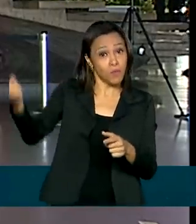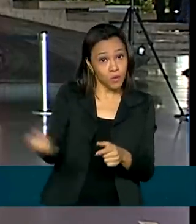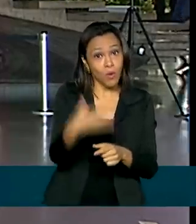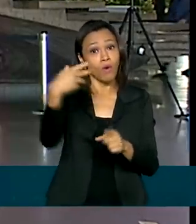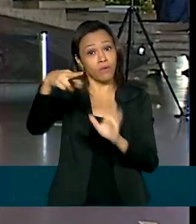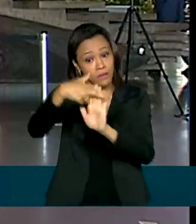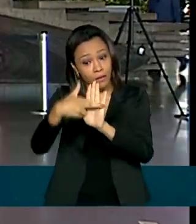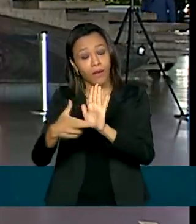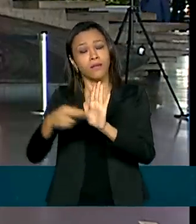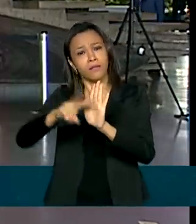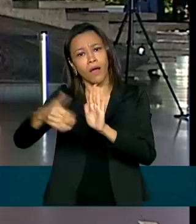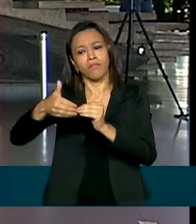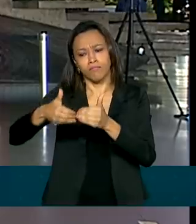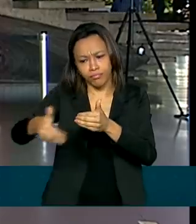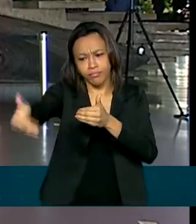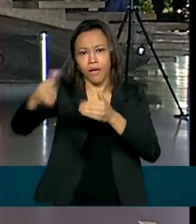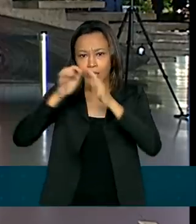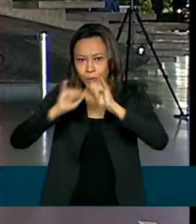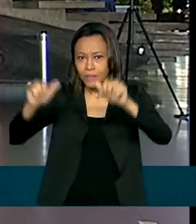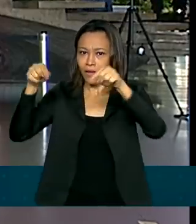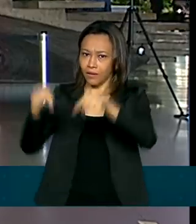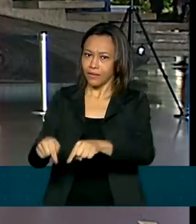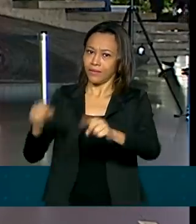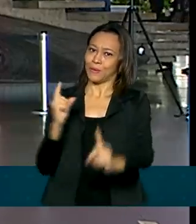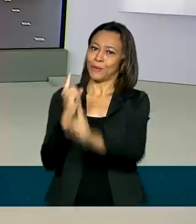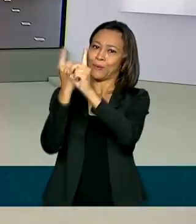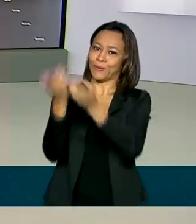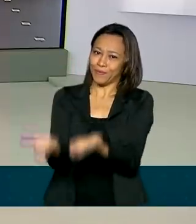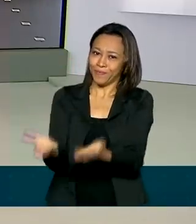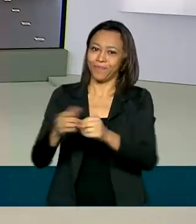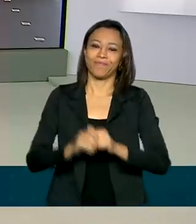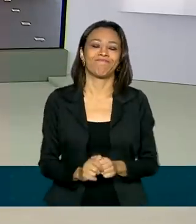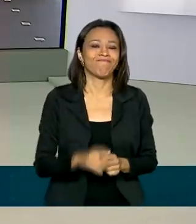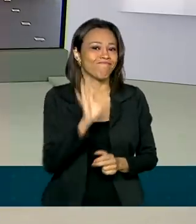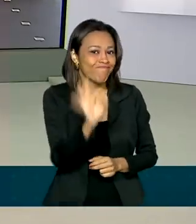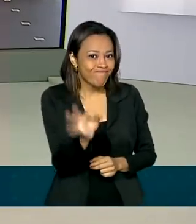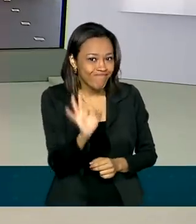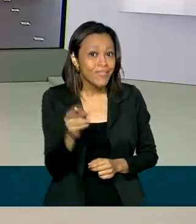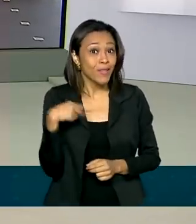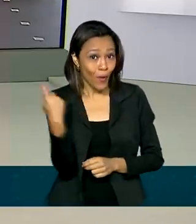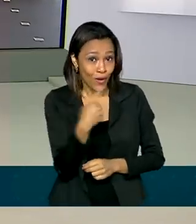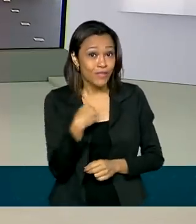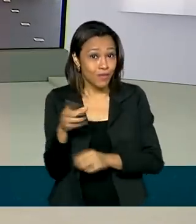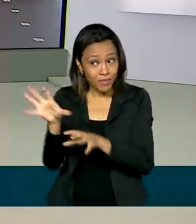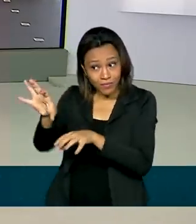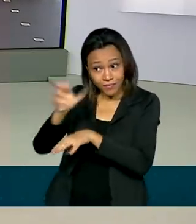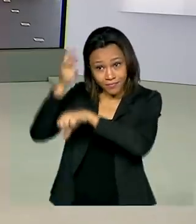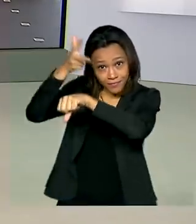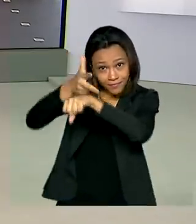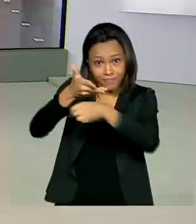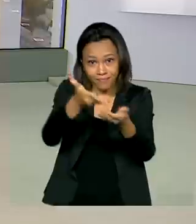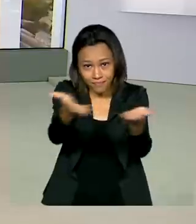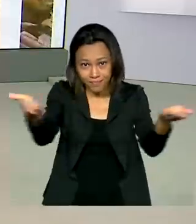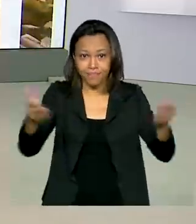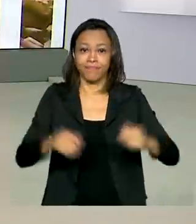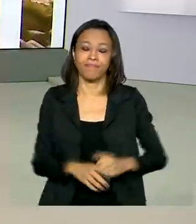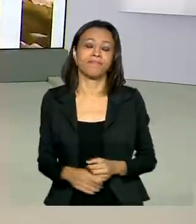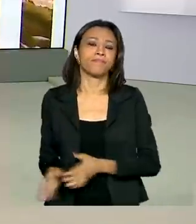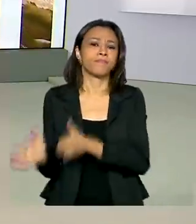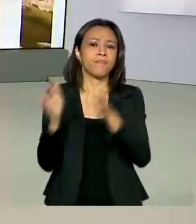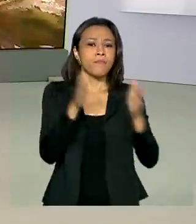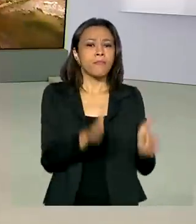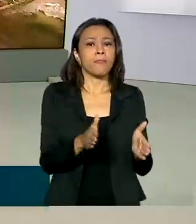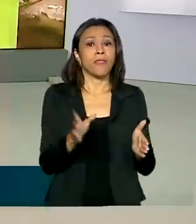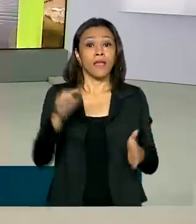também sejam anunciadas nesse evento. Roberto, com você. É isso mesmo. Cerimônias que a gente transmite ao vivo. Obrigado, Selma. E